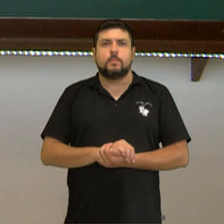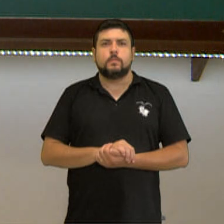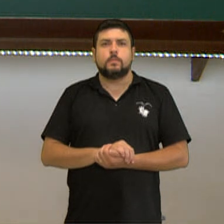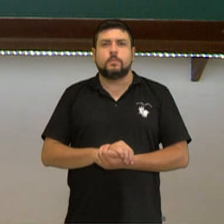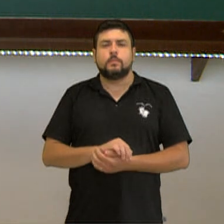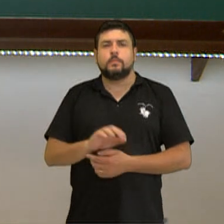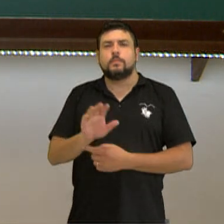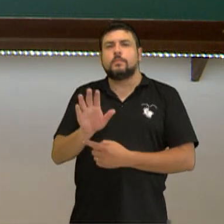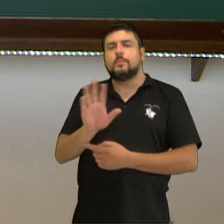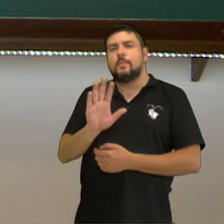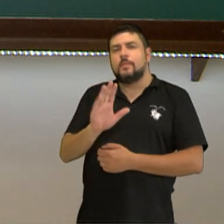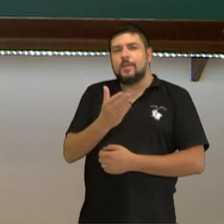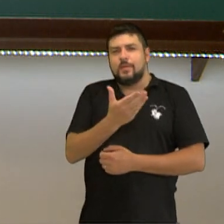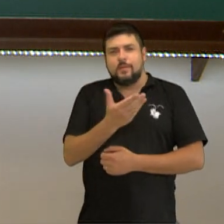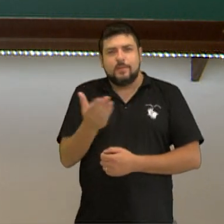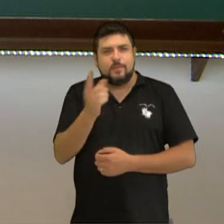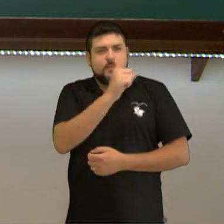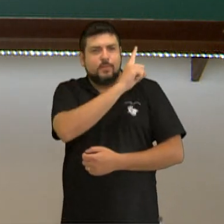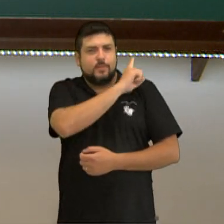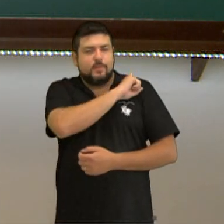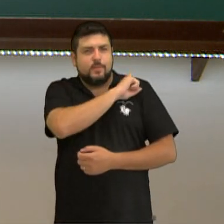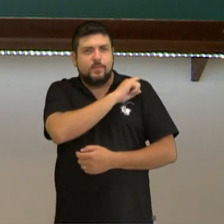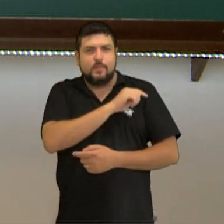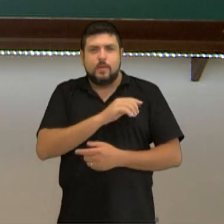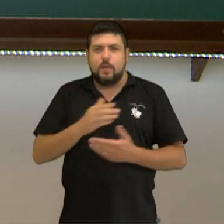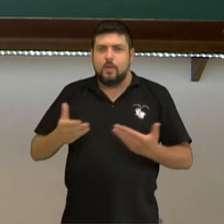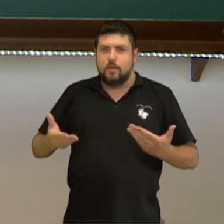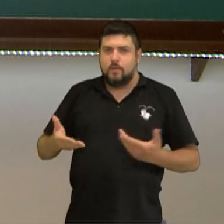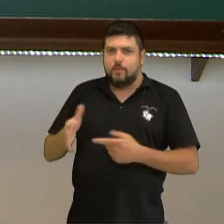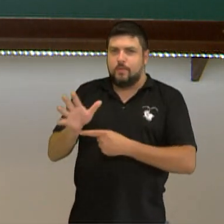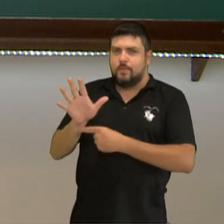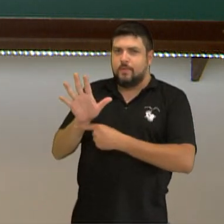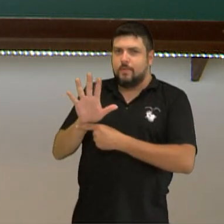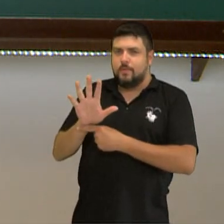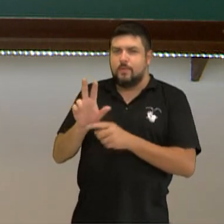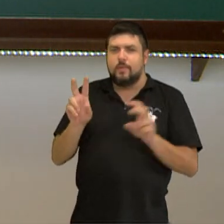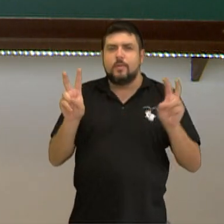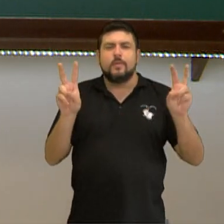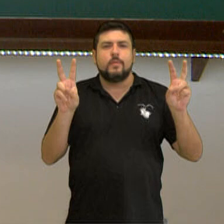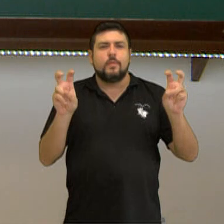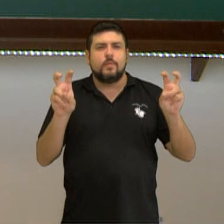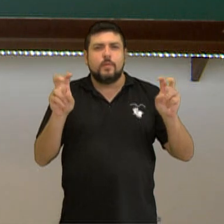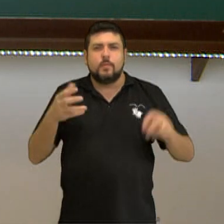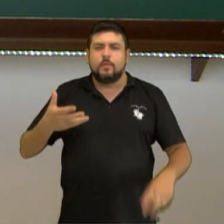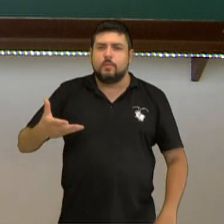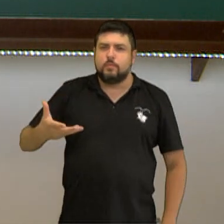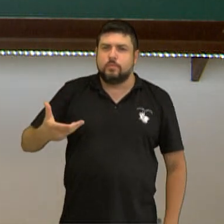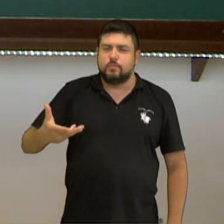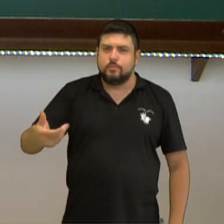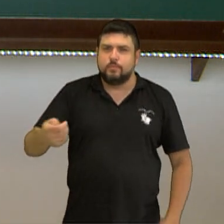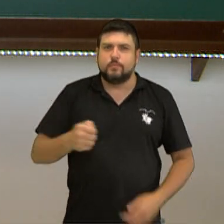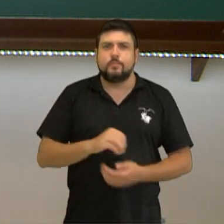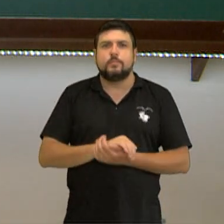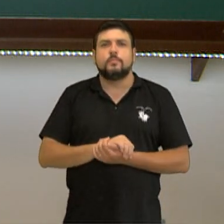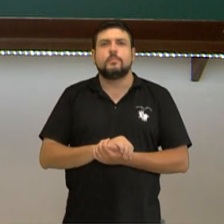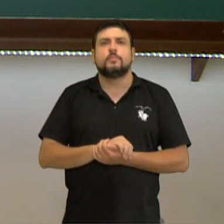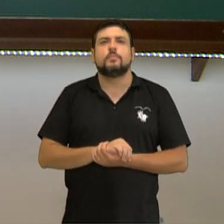Olá estudantes da primeira série, nesse vídeo vamos falar um pouquinho sobre velocidade. Vamos lá comigo.